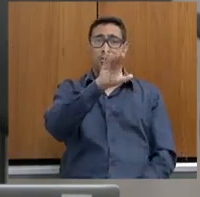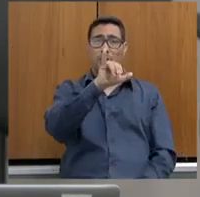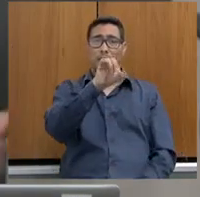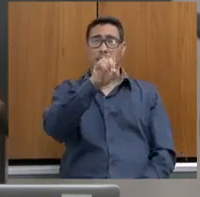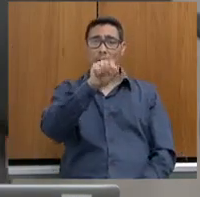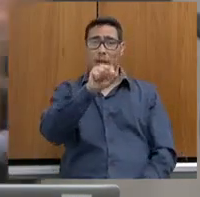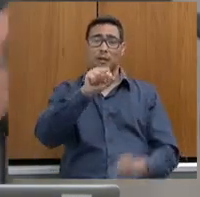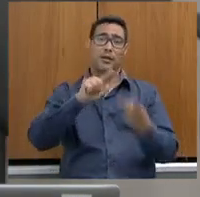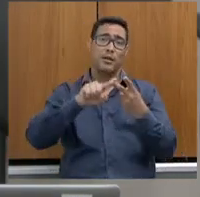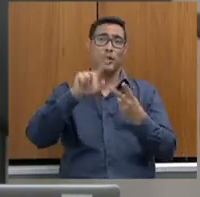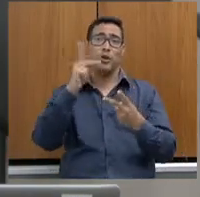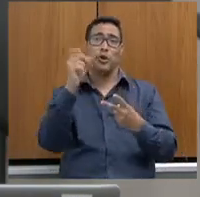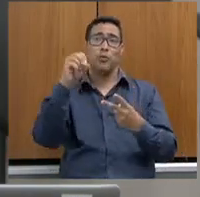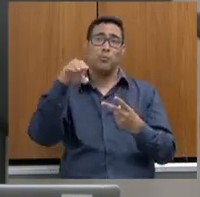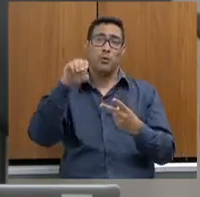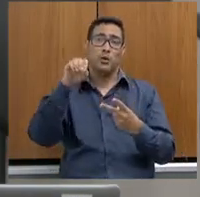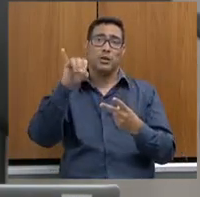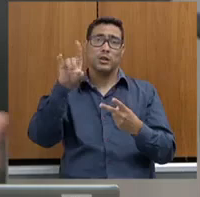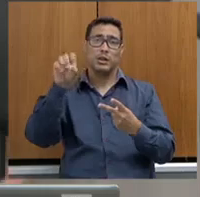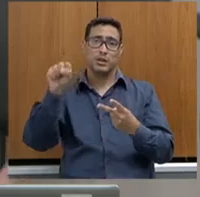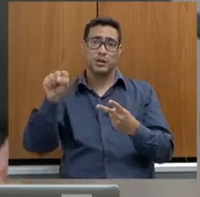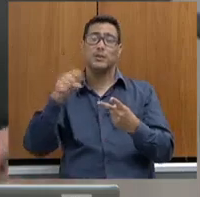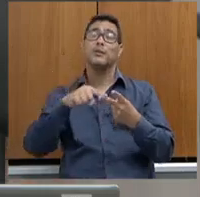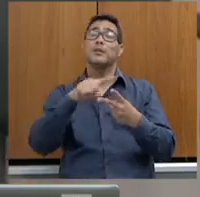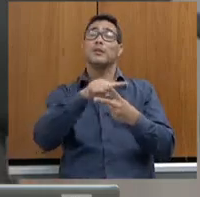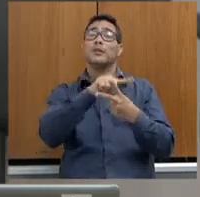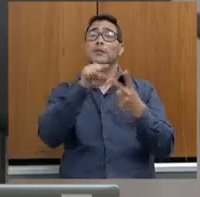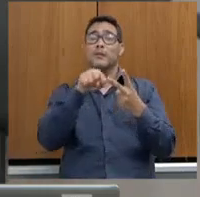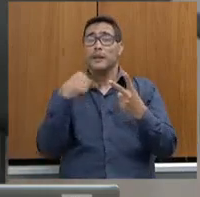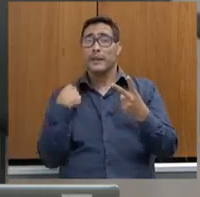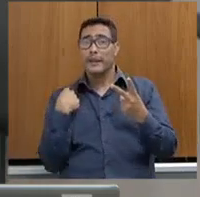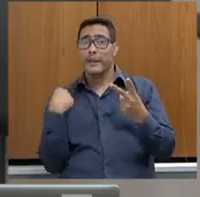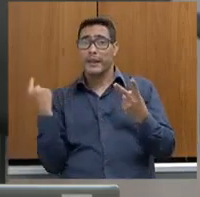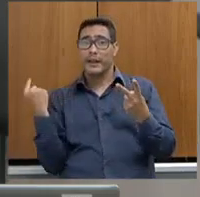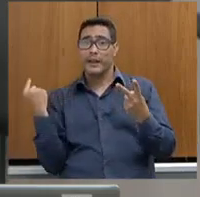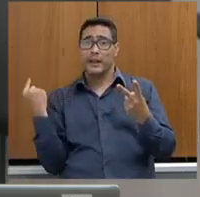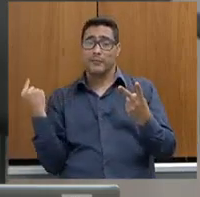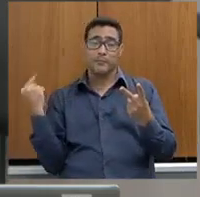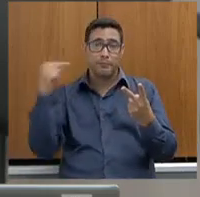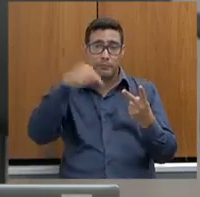que cometeram e estão lá. E aí o agente não pode, uma ameaçada não pode ser.